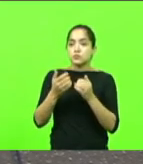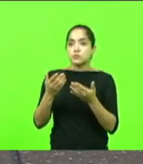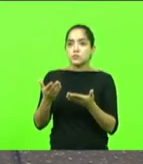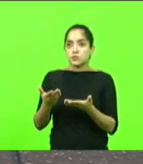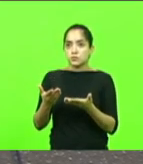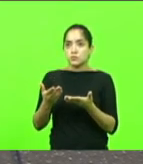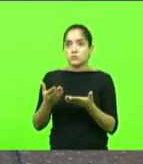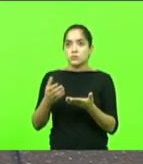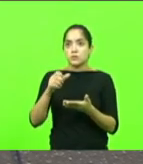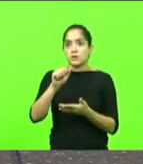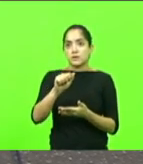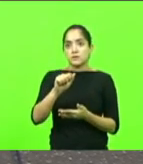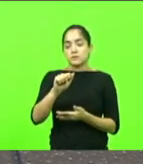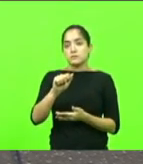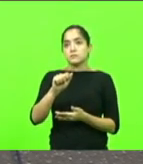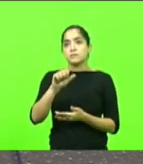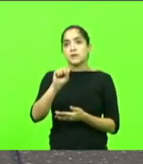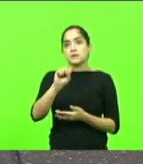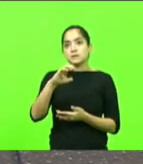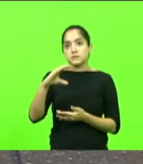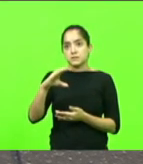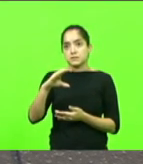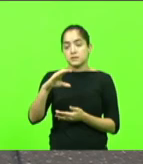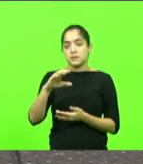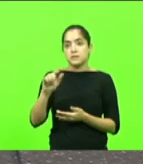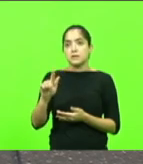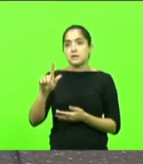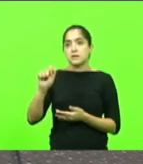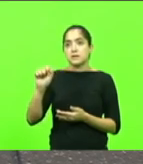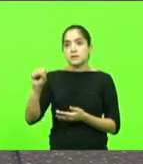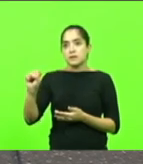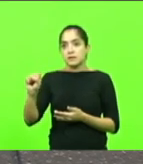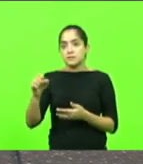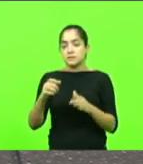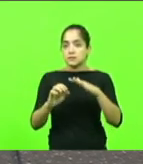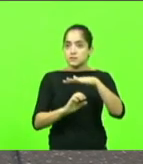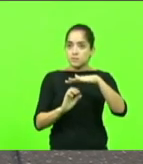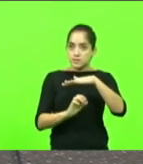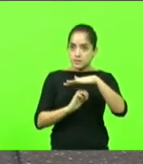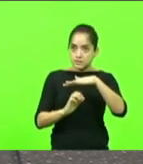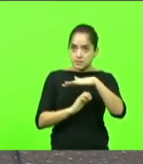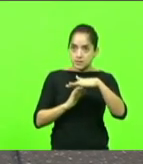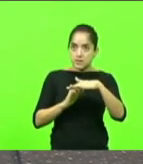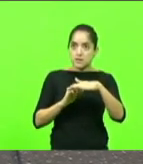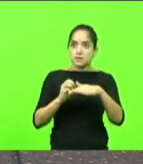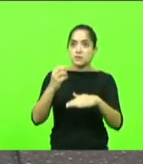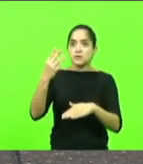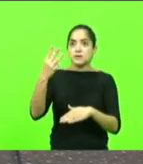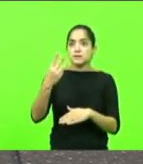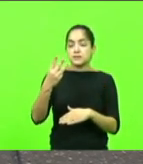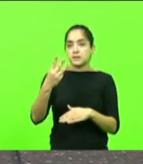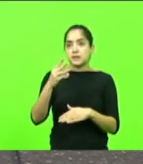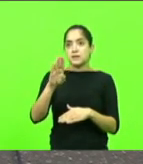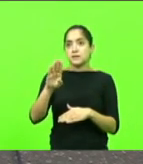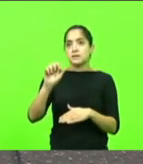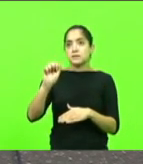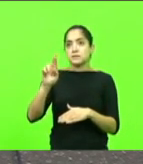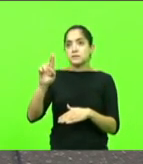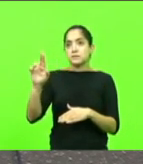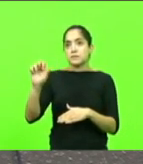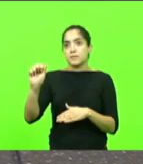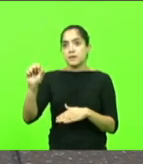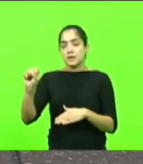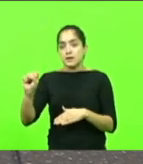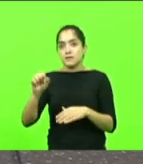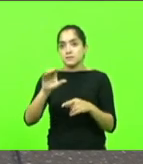SC Gás e empresários de Três Barras e Canoinhas, buscando